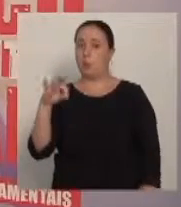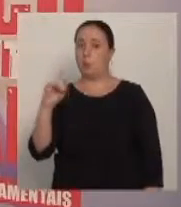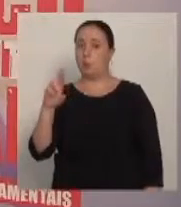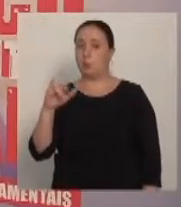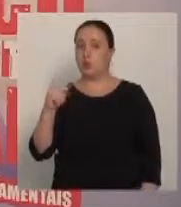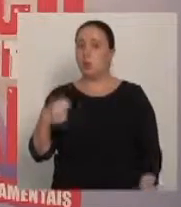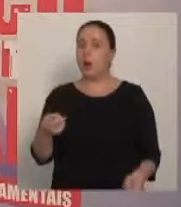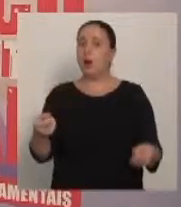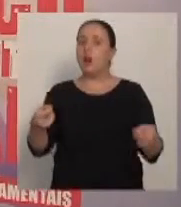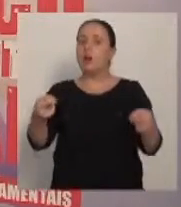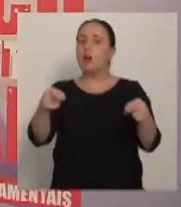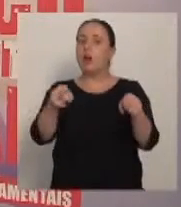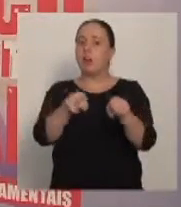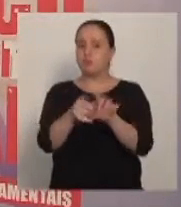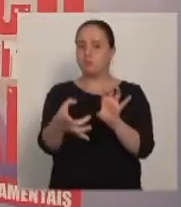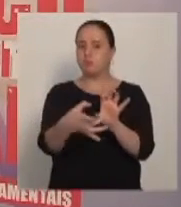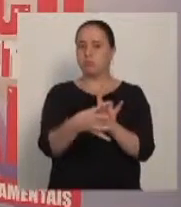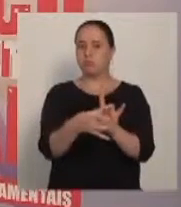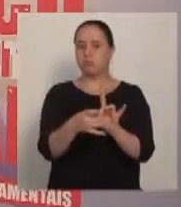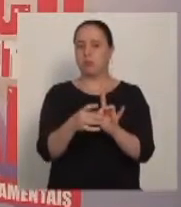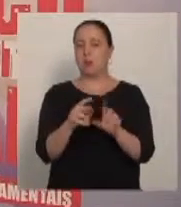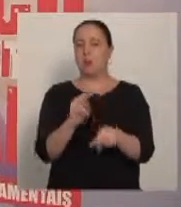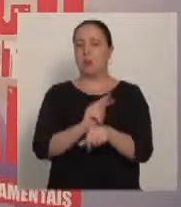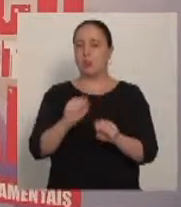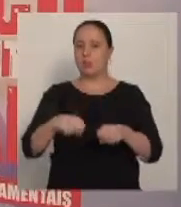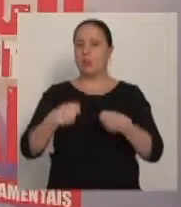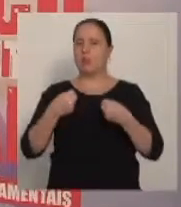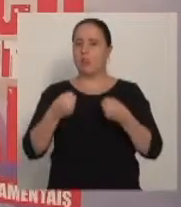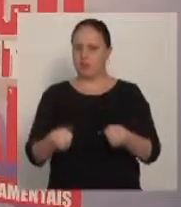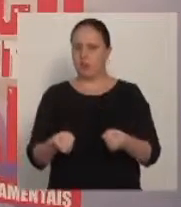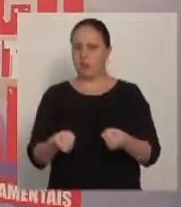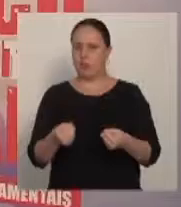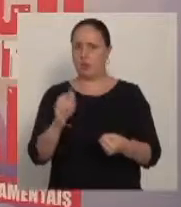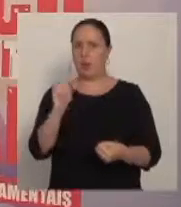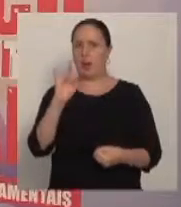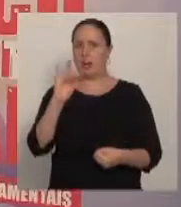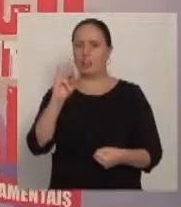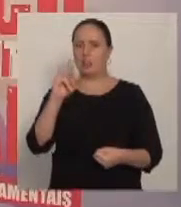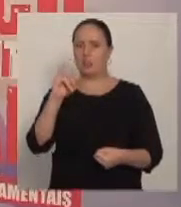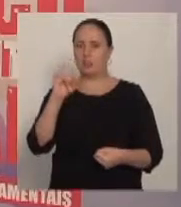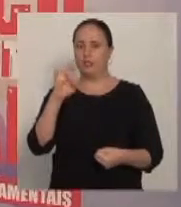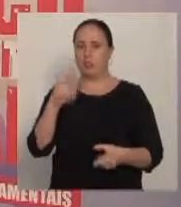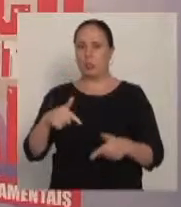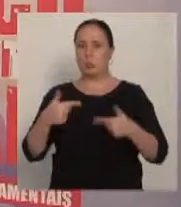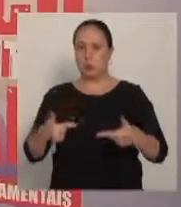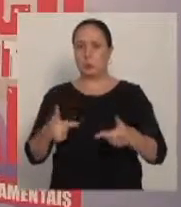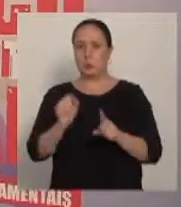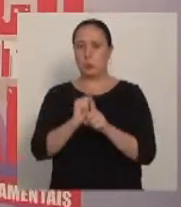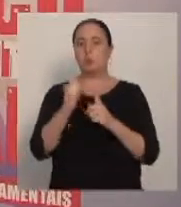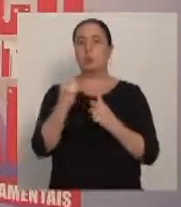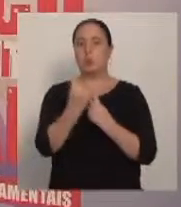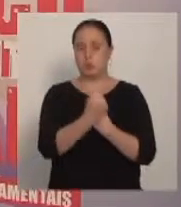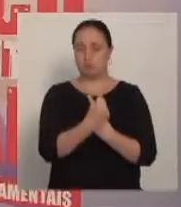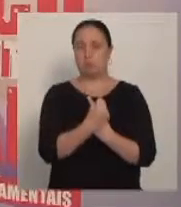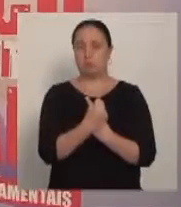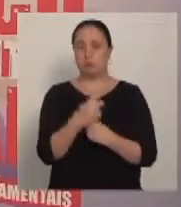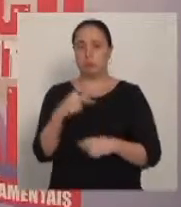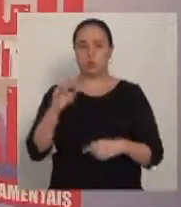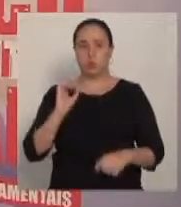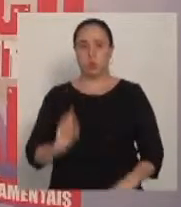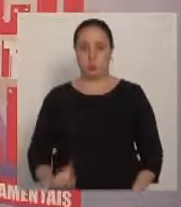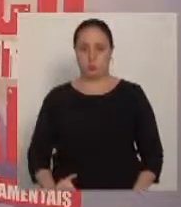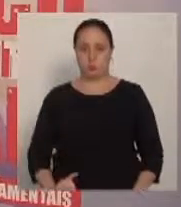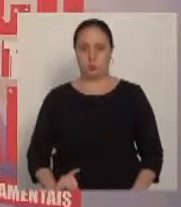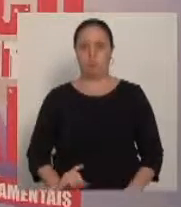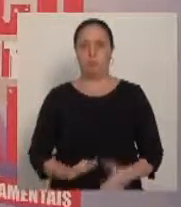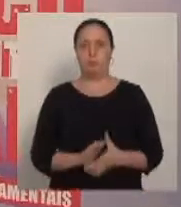estrutura que ele montou para atender toda a demanda. em vez de a gente deixar a demanda reprimida